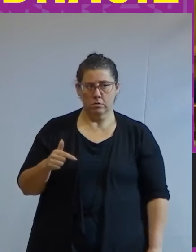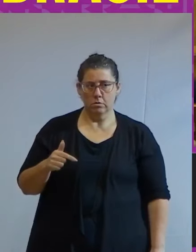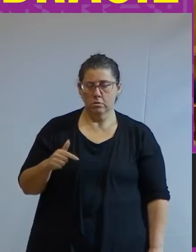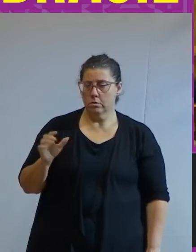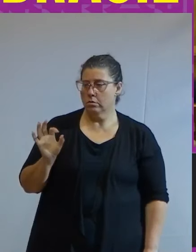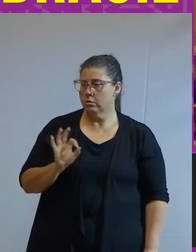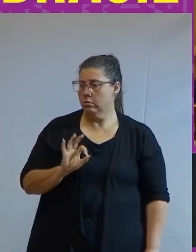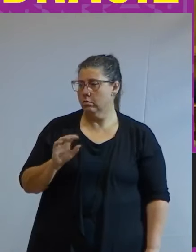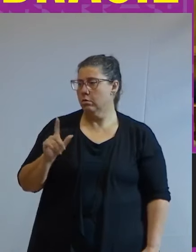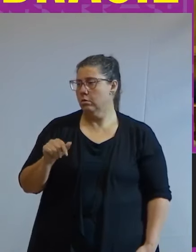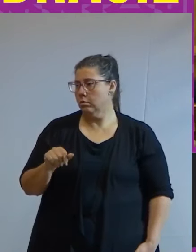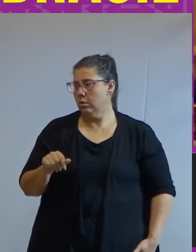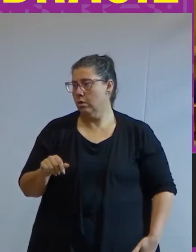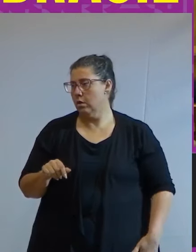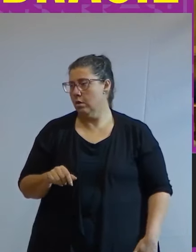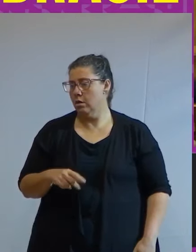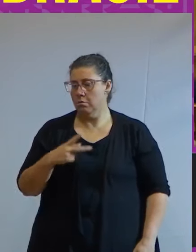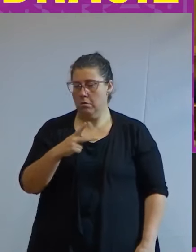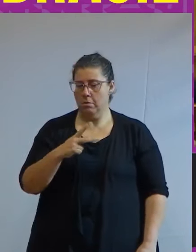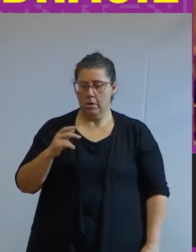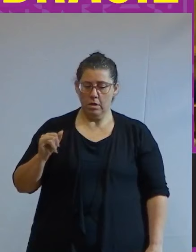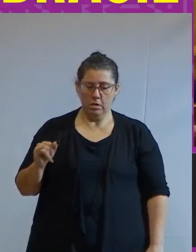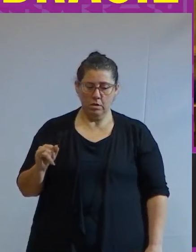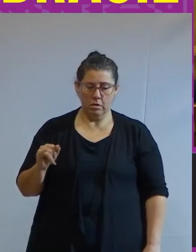por cento são chamados PPI